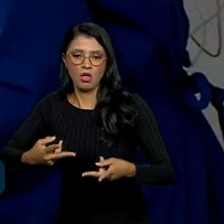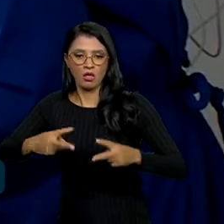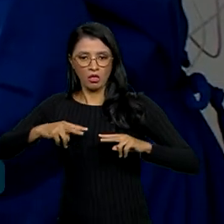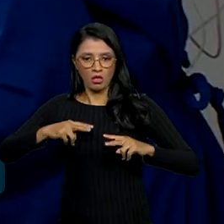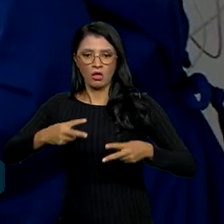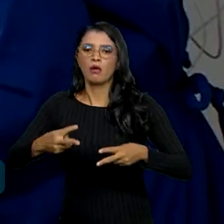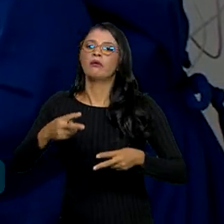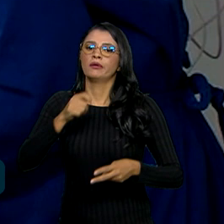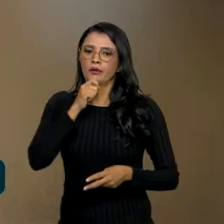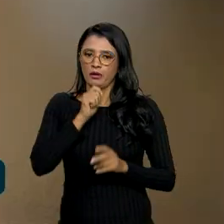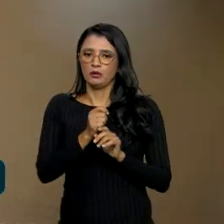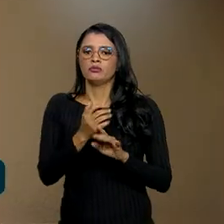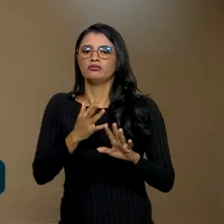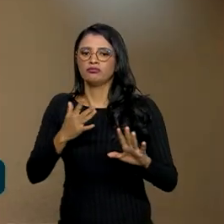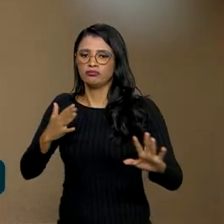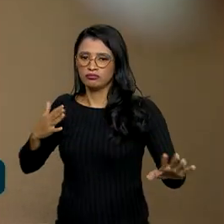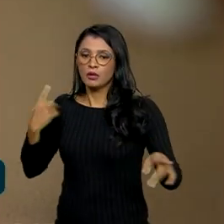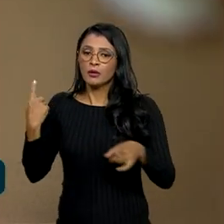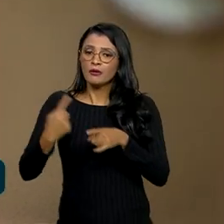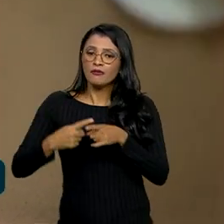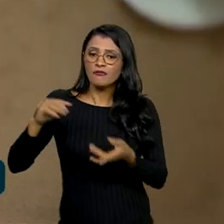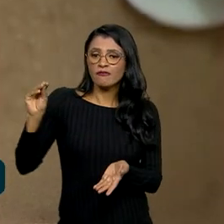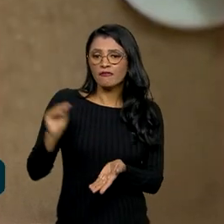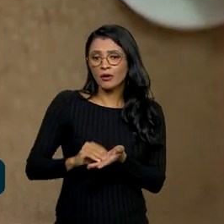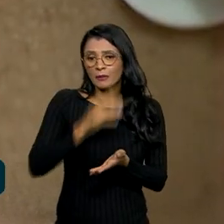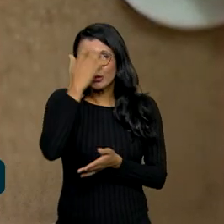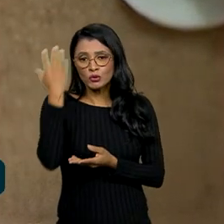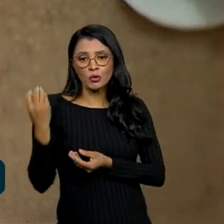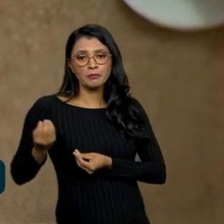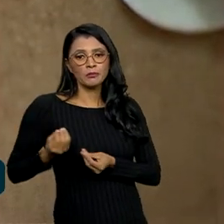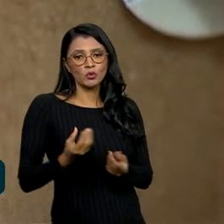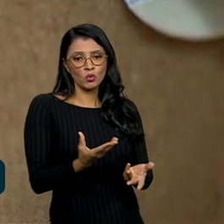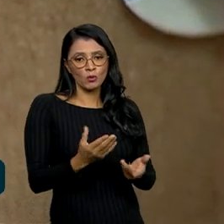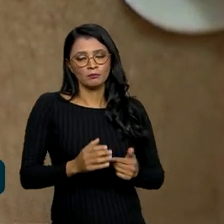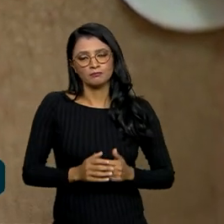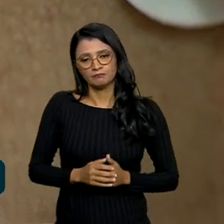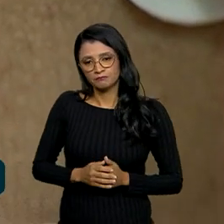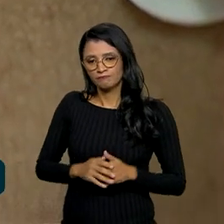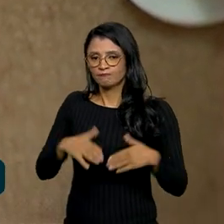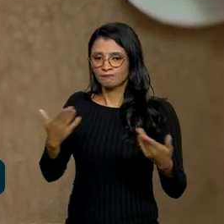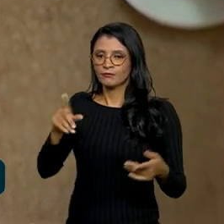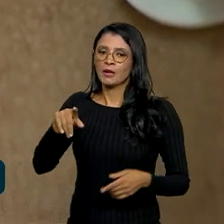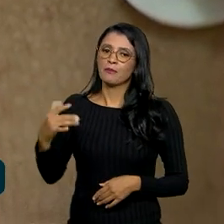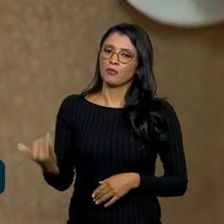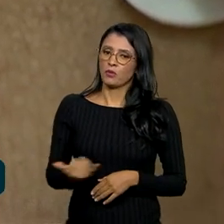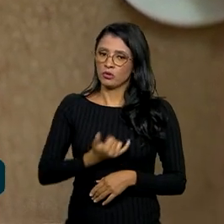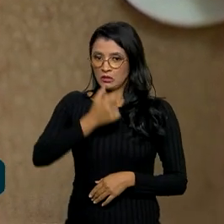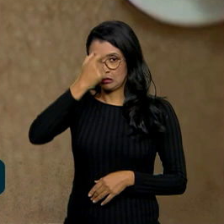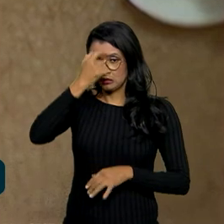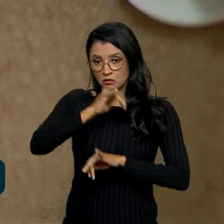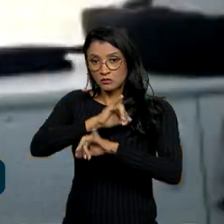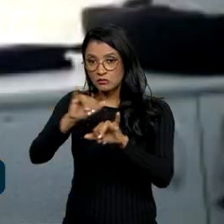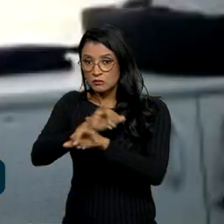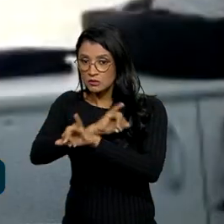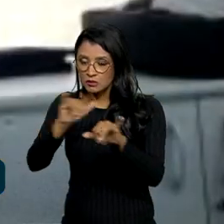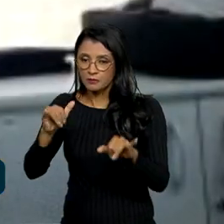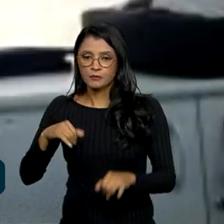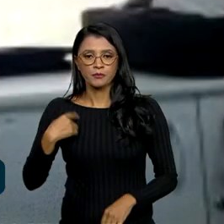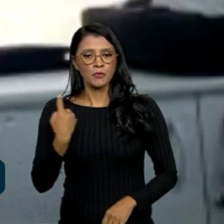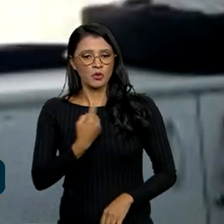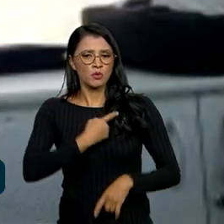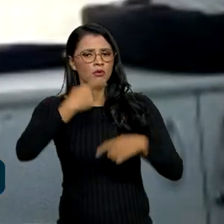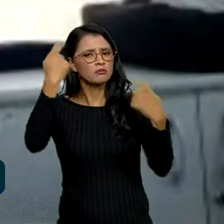ainda é grande, porque faltam doadores. Daí a importância da conscientização. Nós